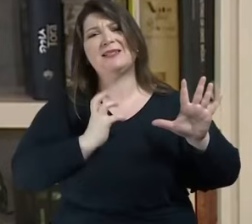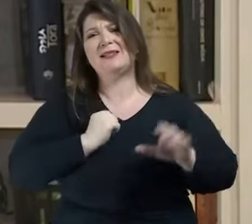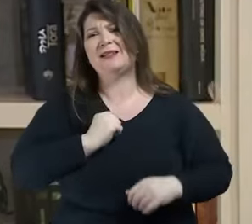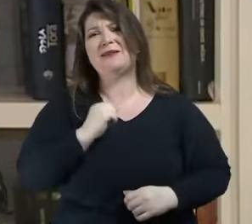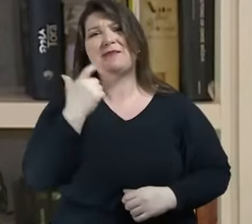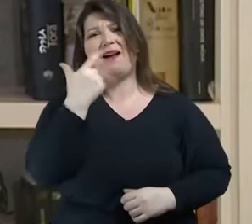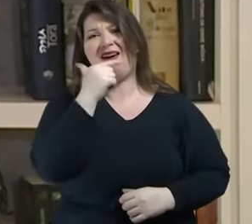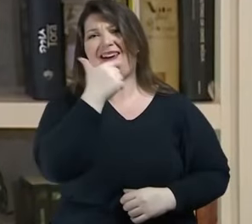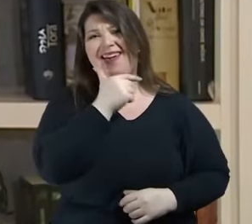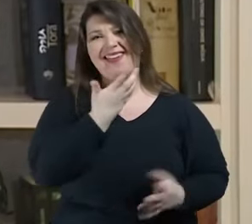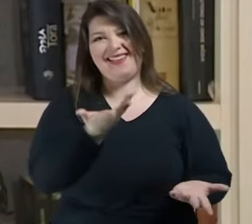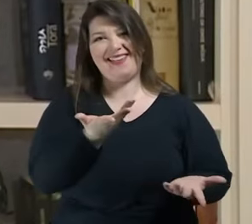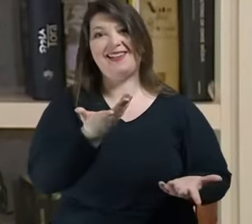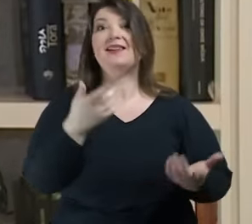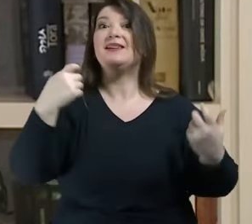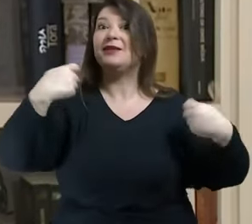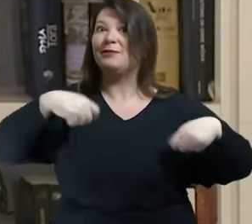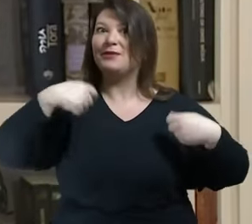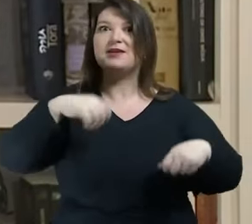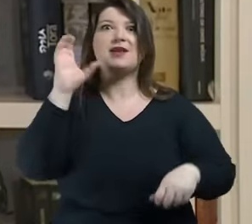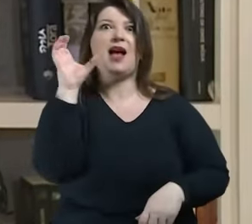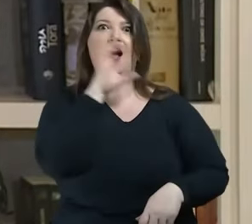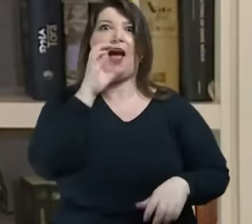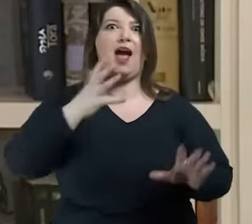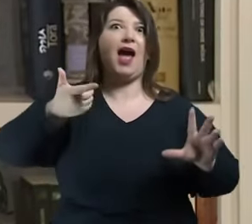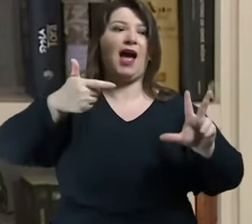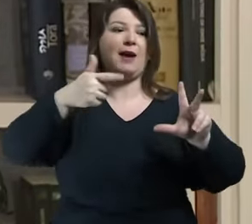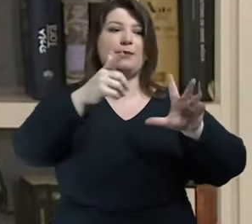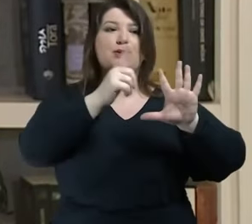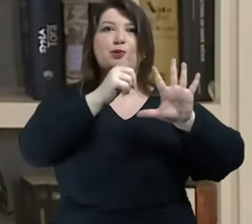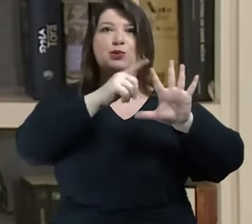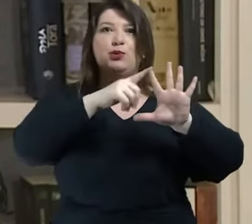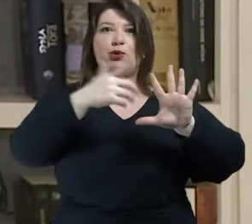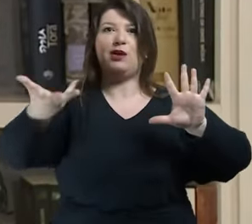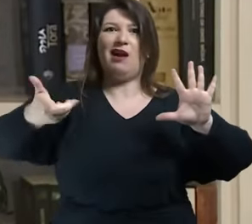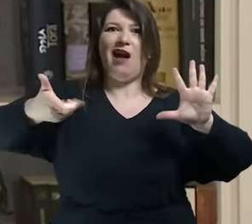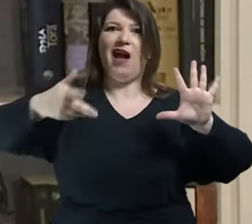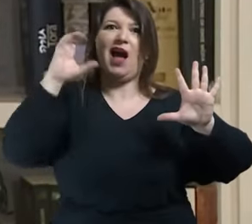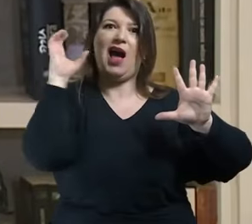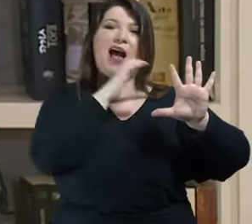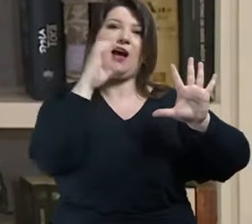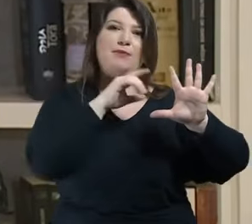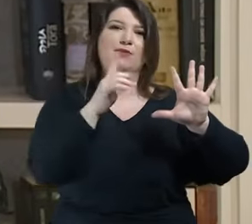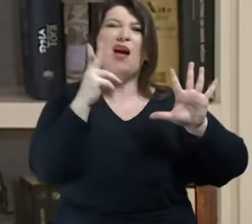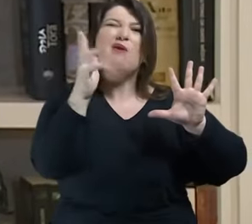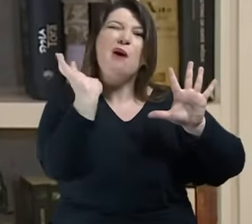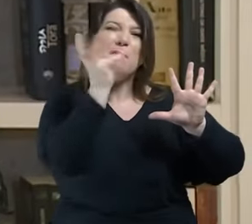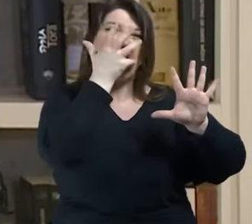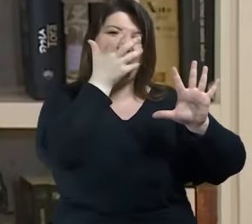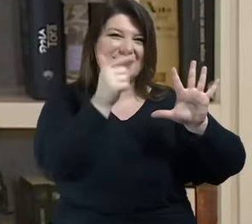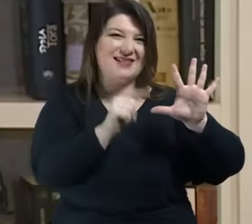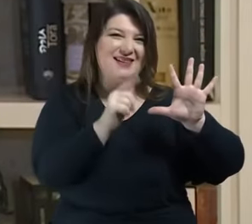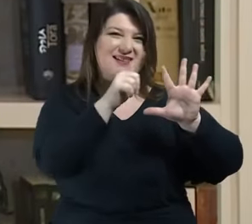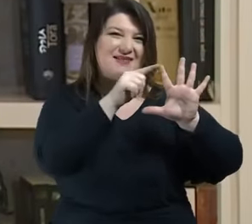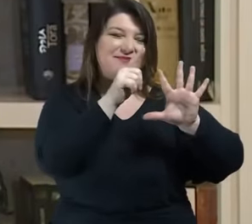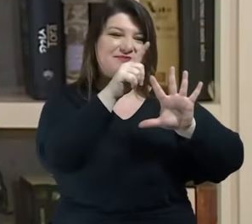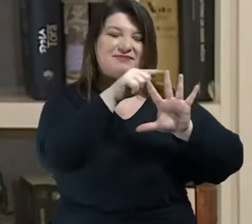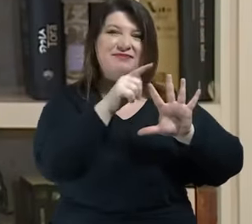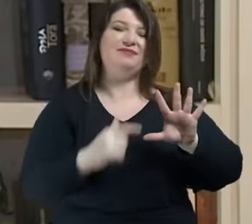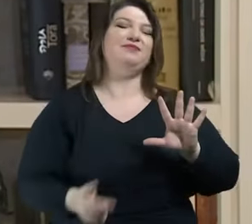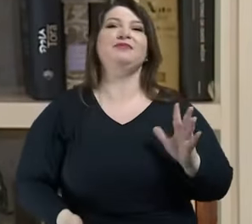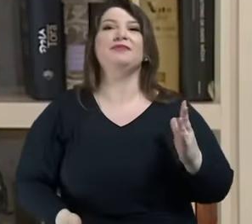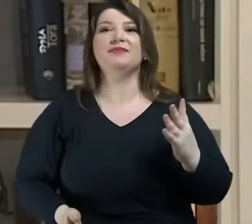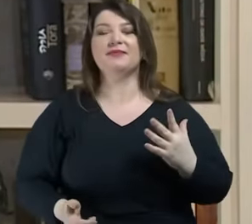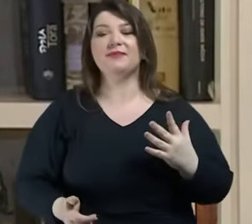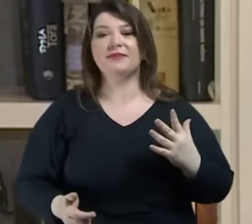rápido rapidez é o segundo elemento você pode chamar de segunda máscara mata a internet quem usa frases longas